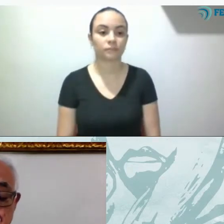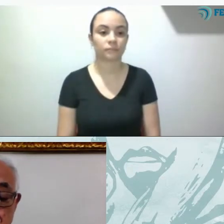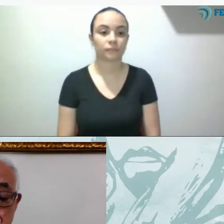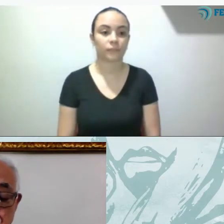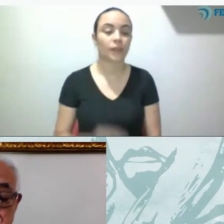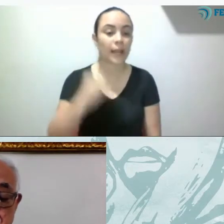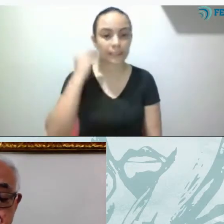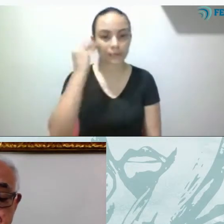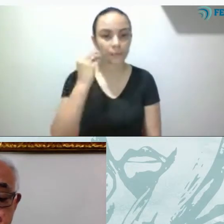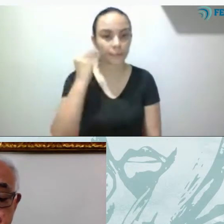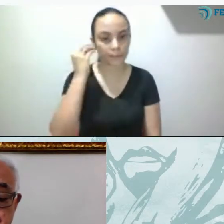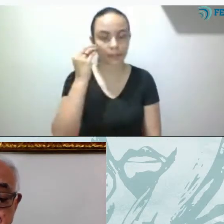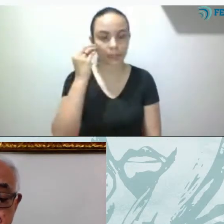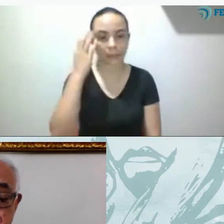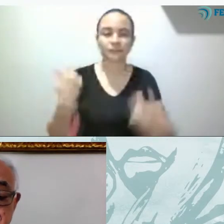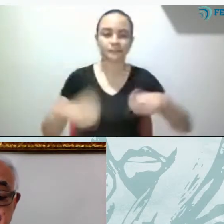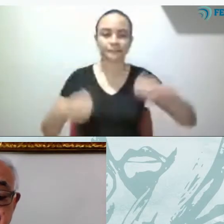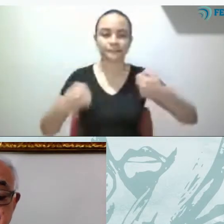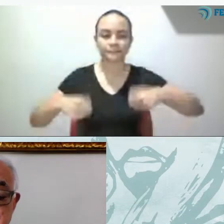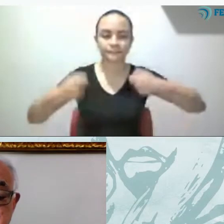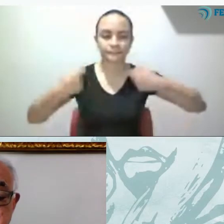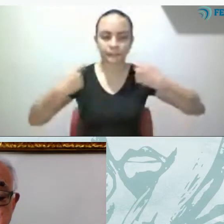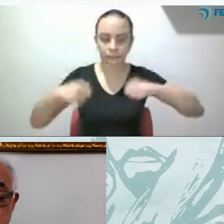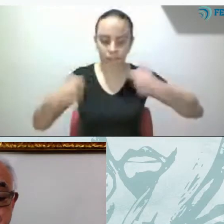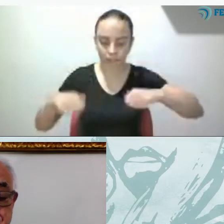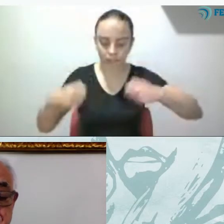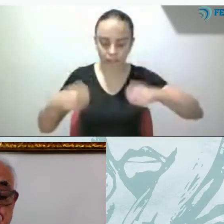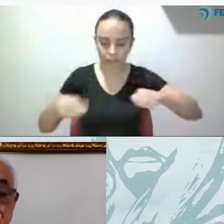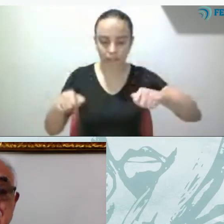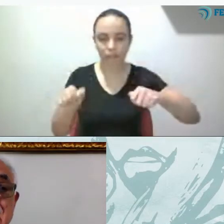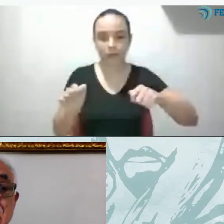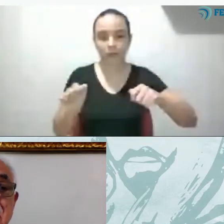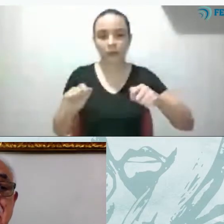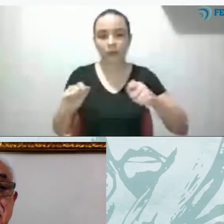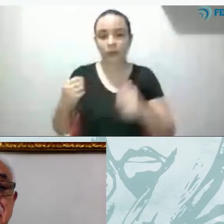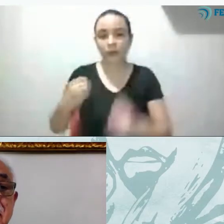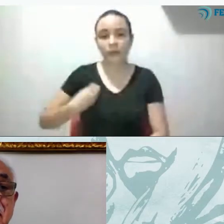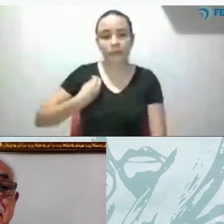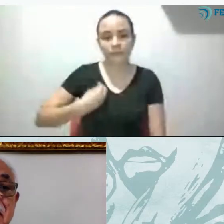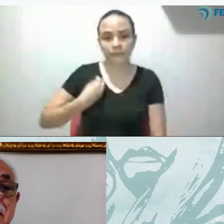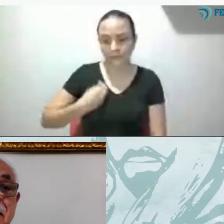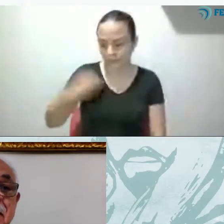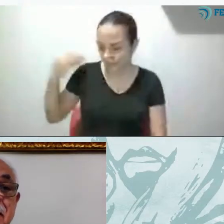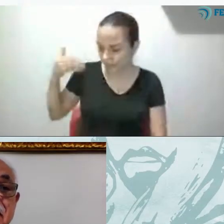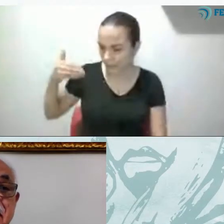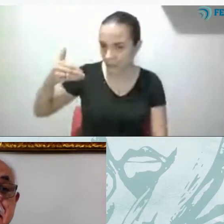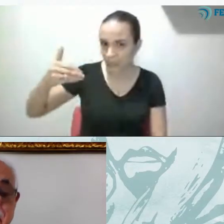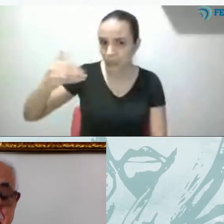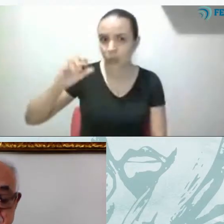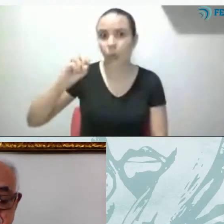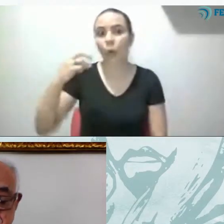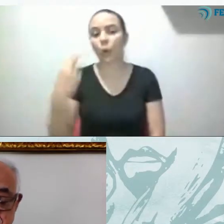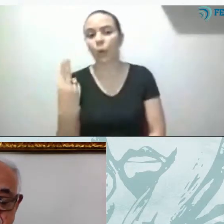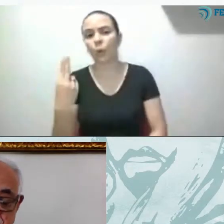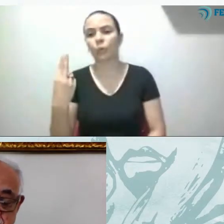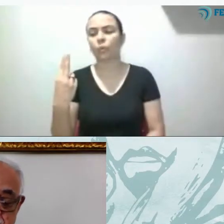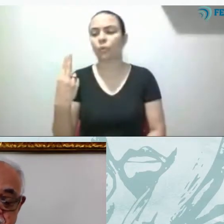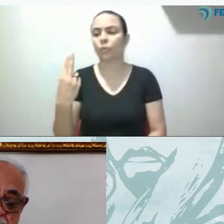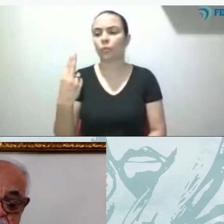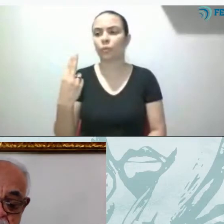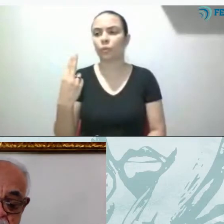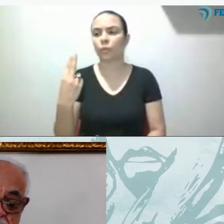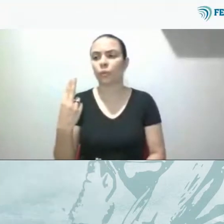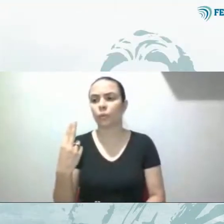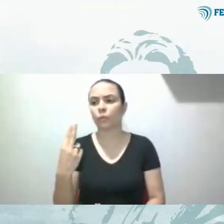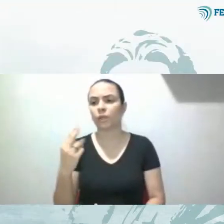após longo tempo de sofrimento, se sanar do efeito de uma causa? Sim, sem dúvida nenhuma.